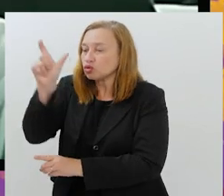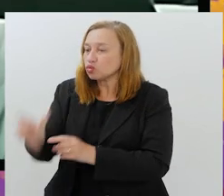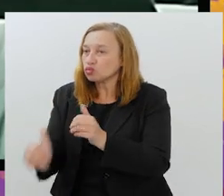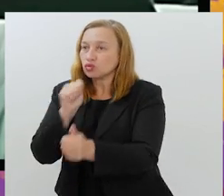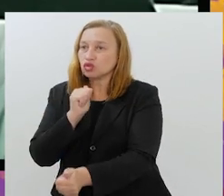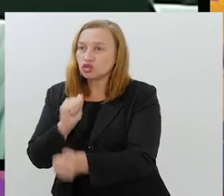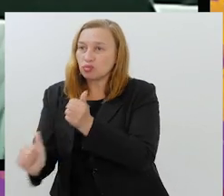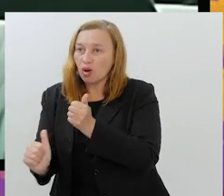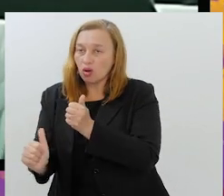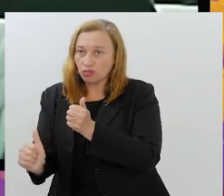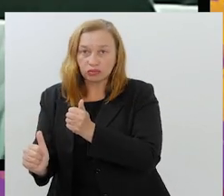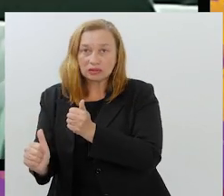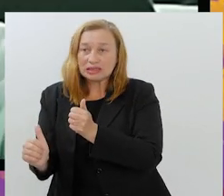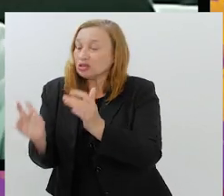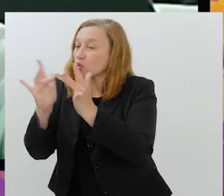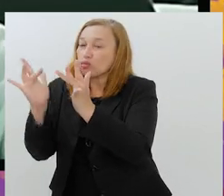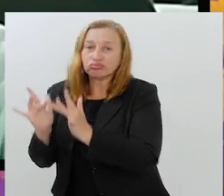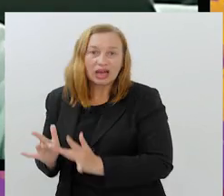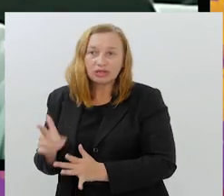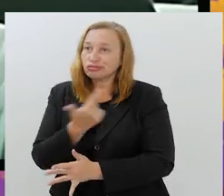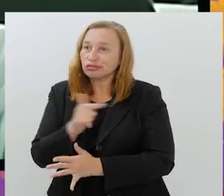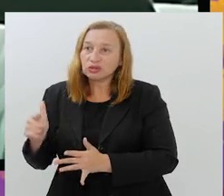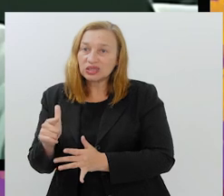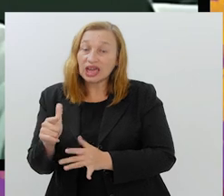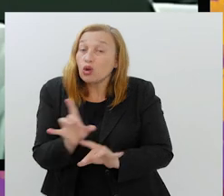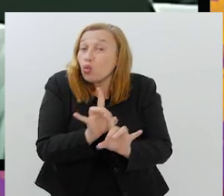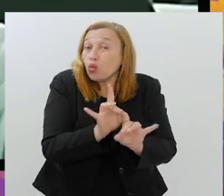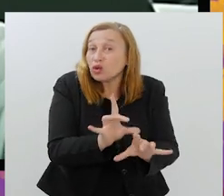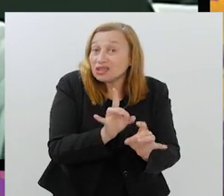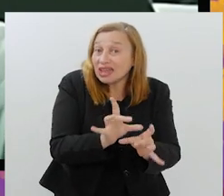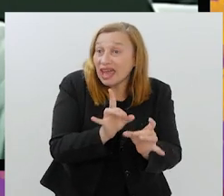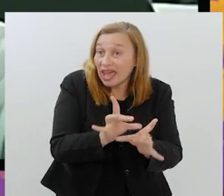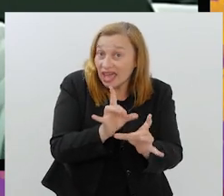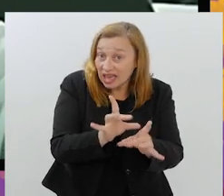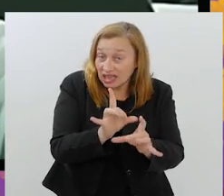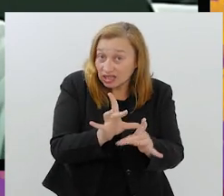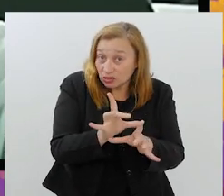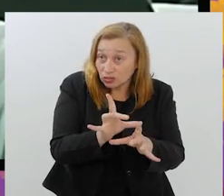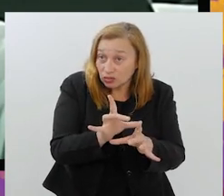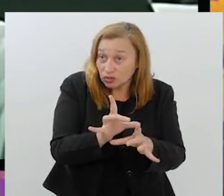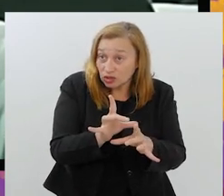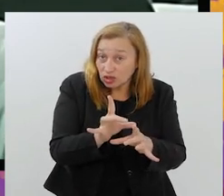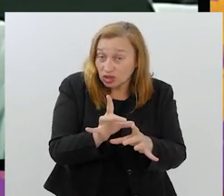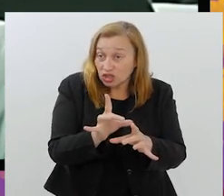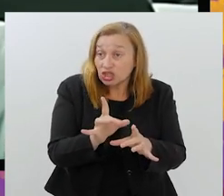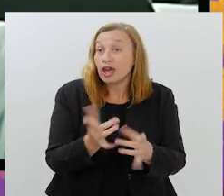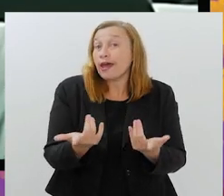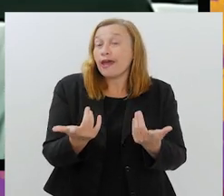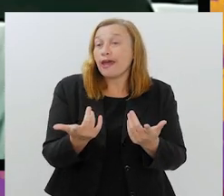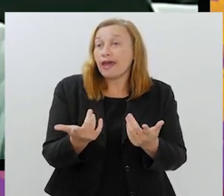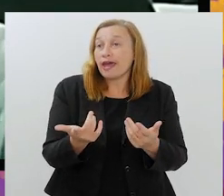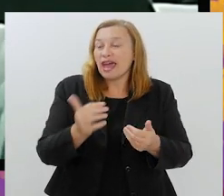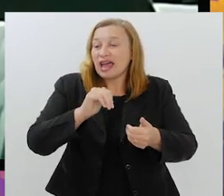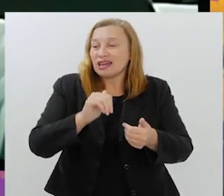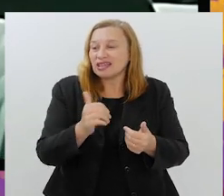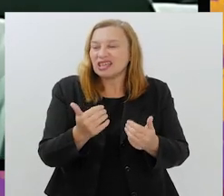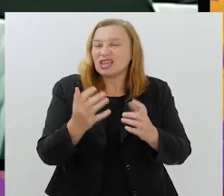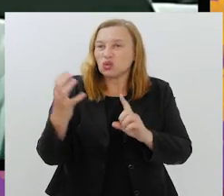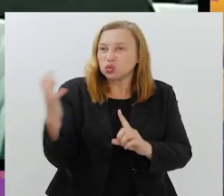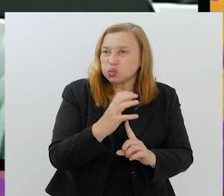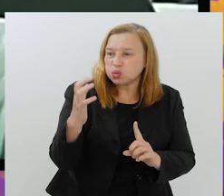jogar com muita frequência, o técnico sempre submetido a uma reação imediata de resultados,